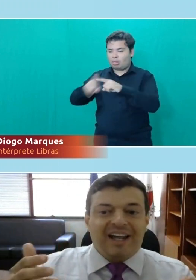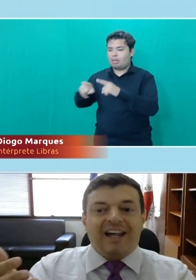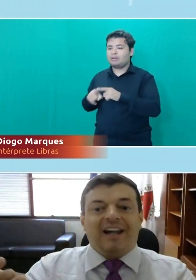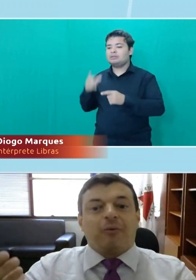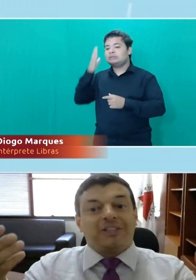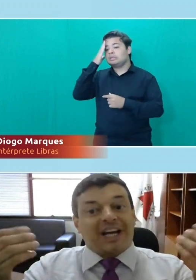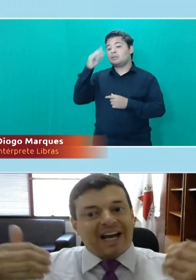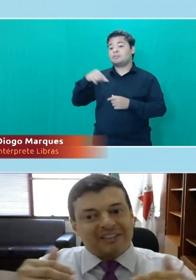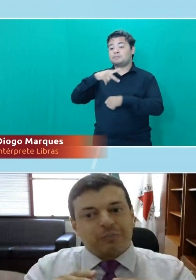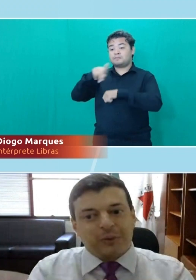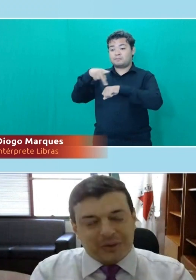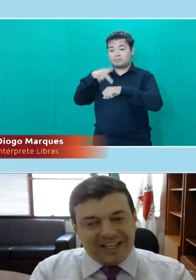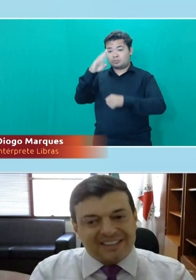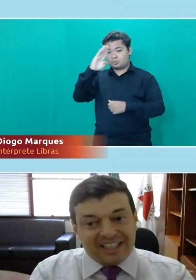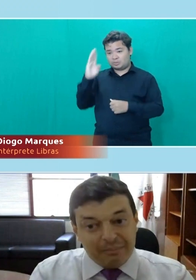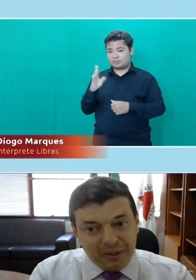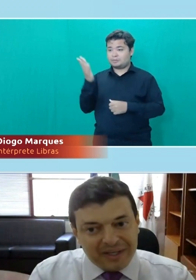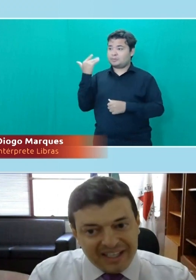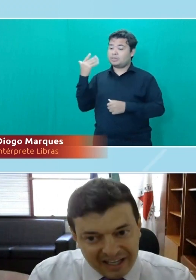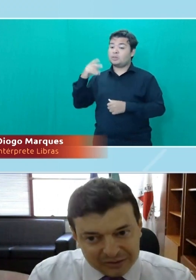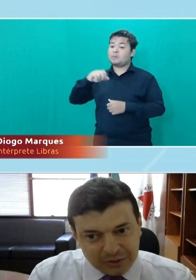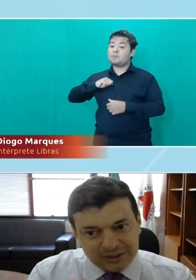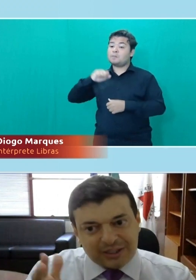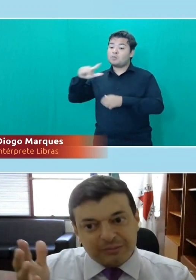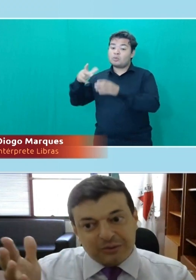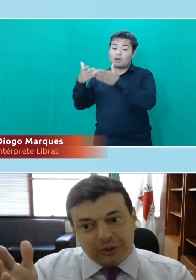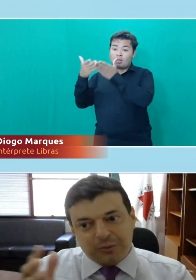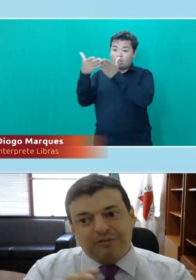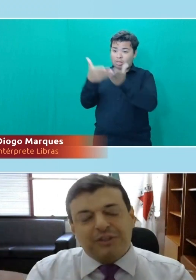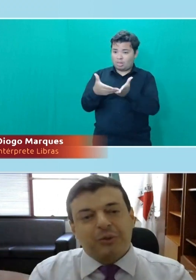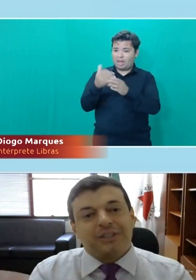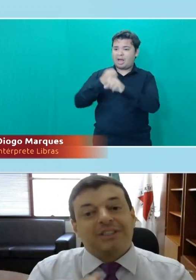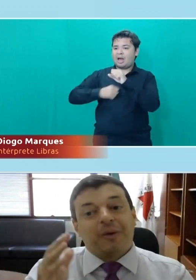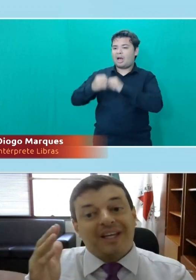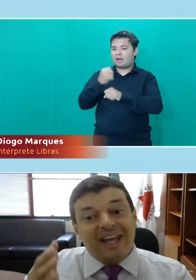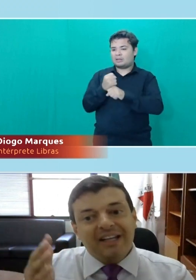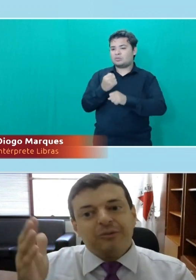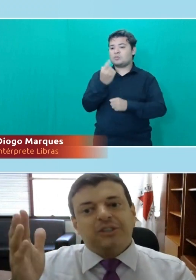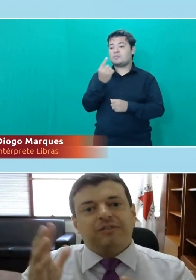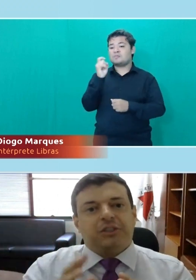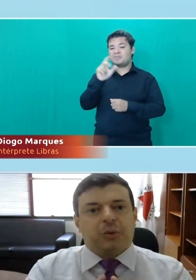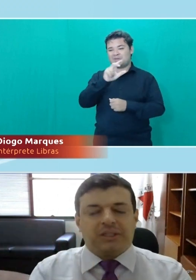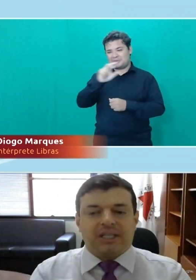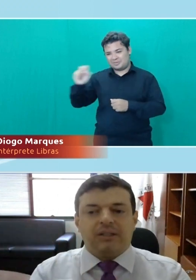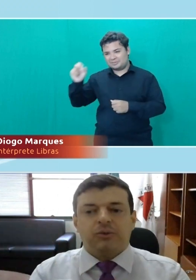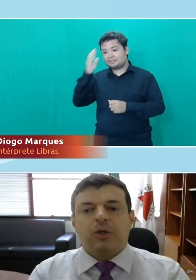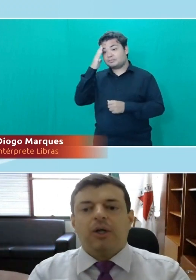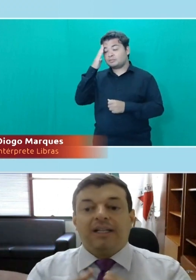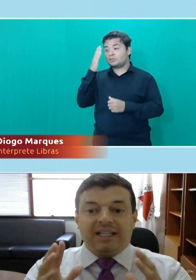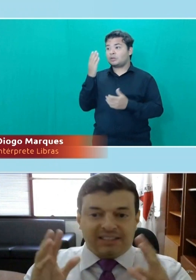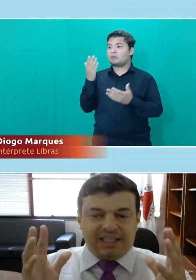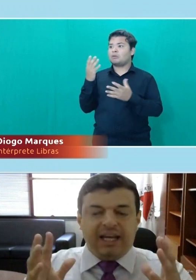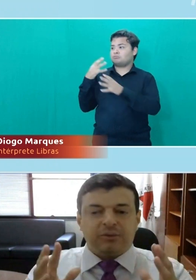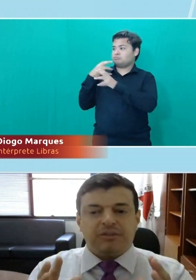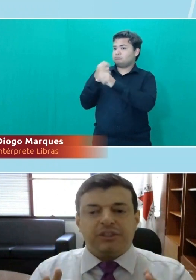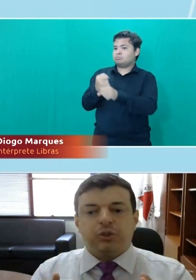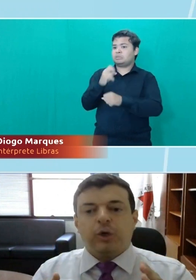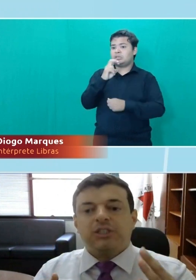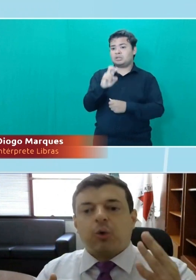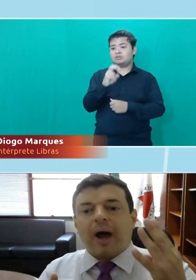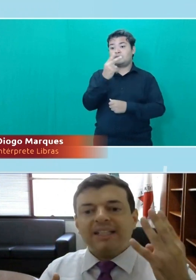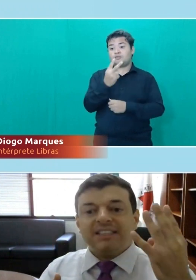com a chegada dos portugueses aqui em 1500, nós estamos em 2022, então, 522 anos, desses